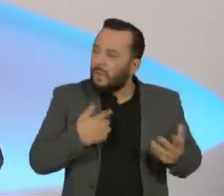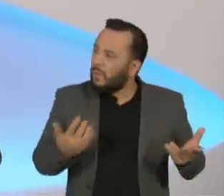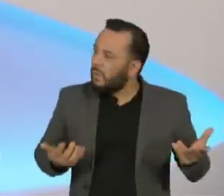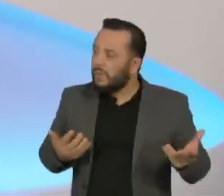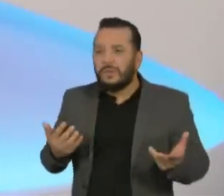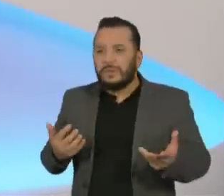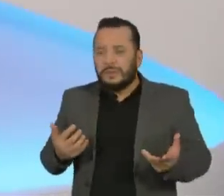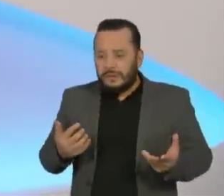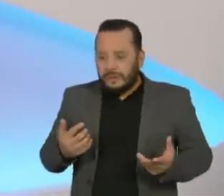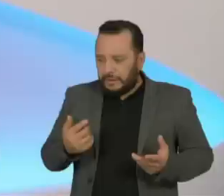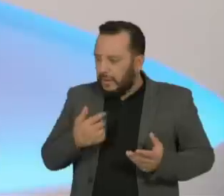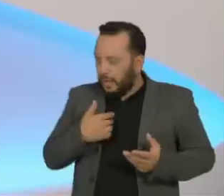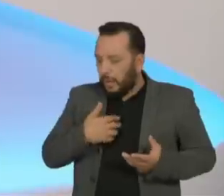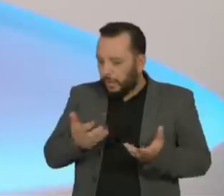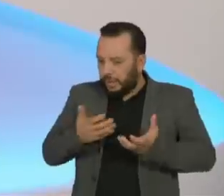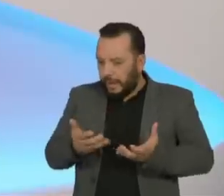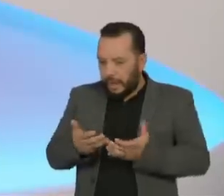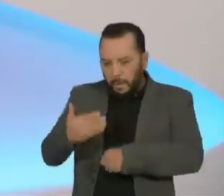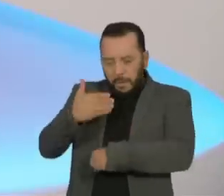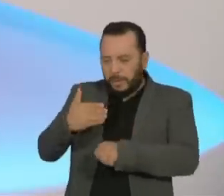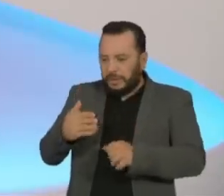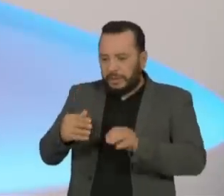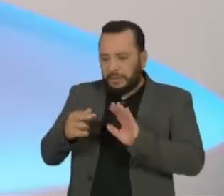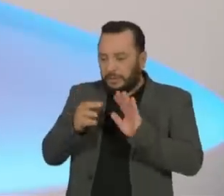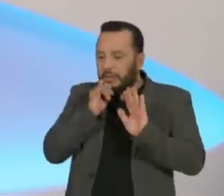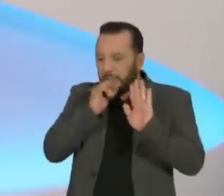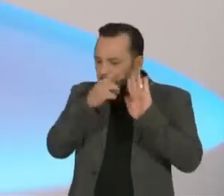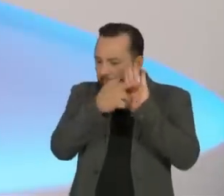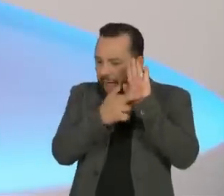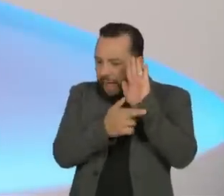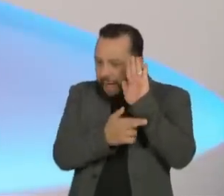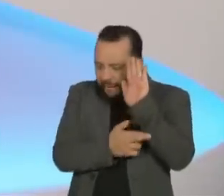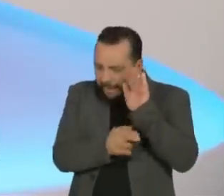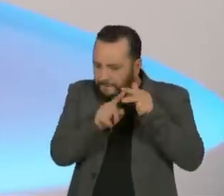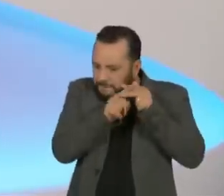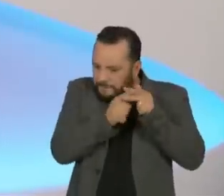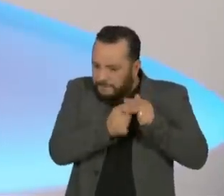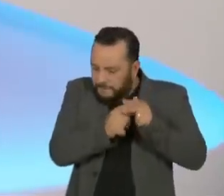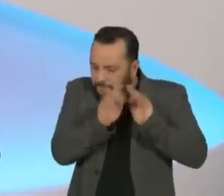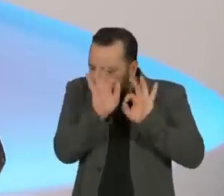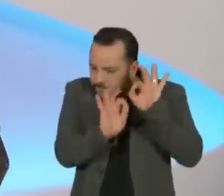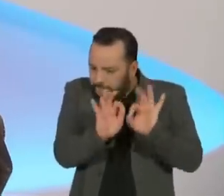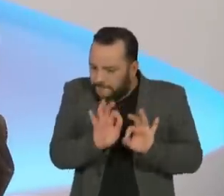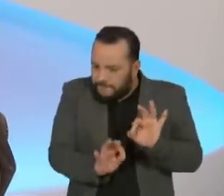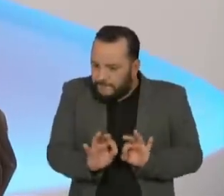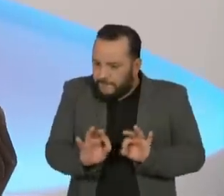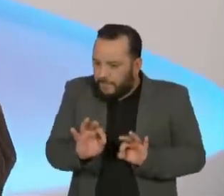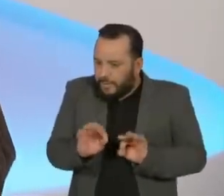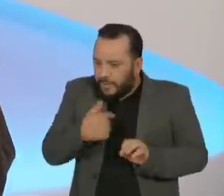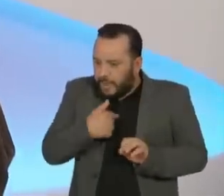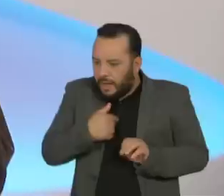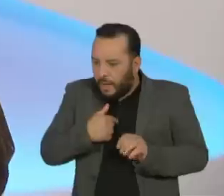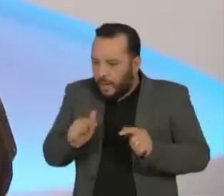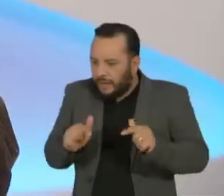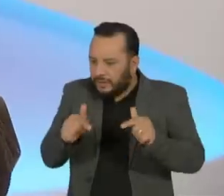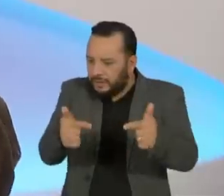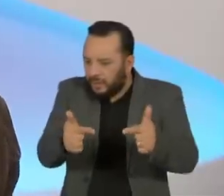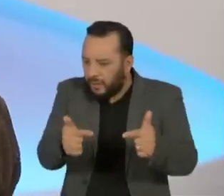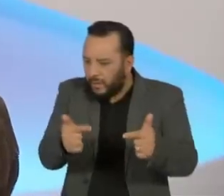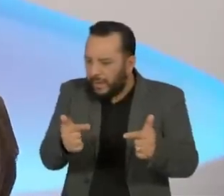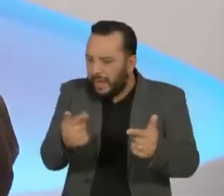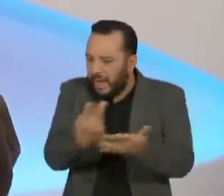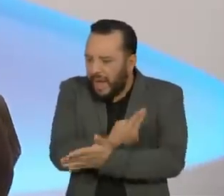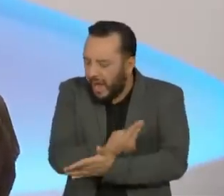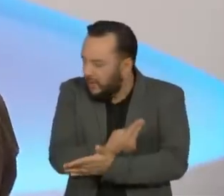rigoroso comigo, sou muito crítico com as coisas que eu faço, não me admito fazer coisas pela